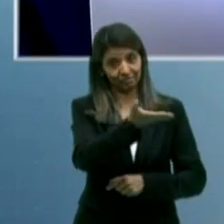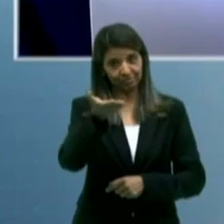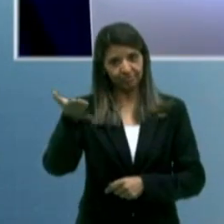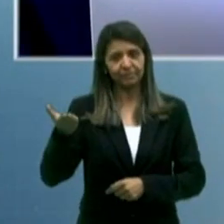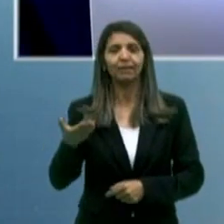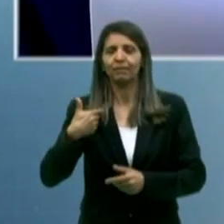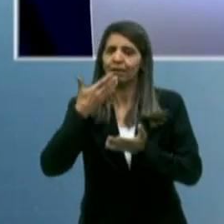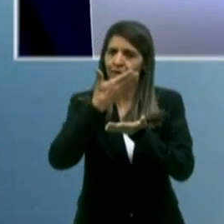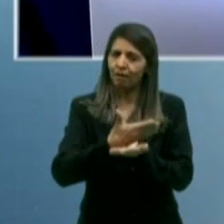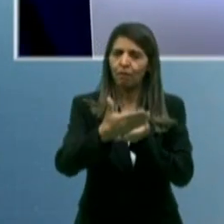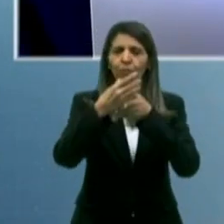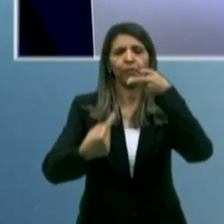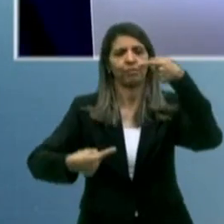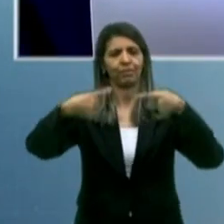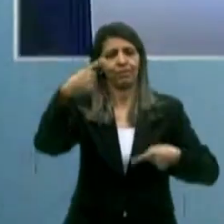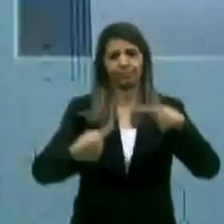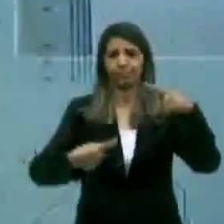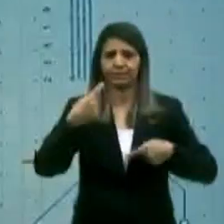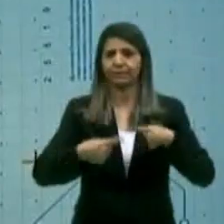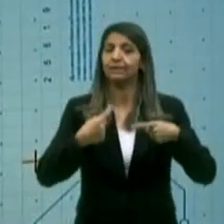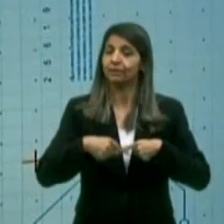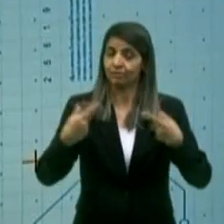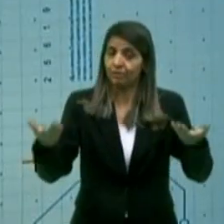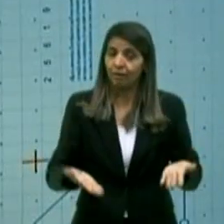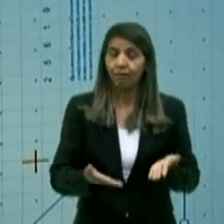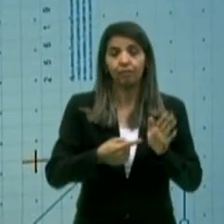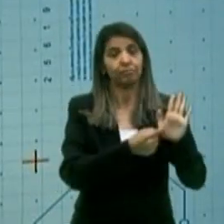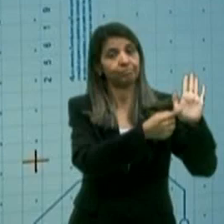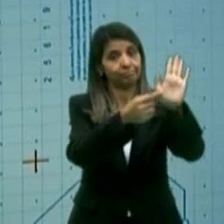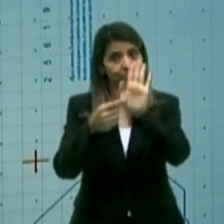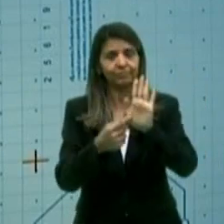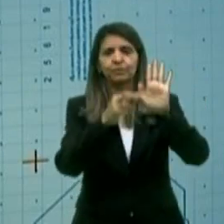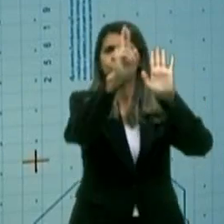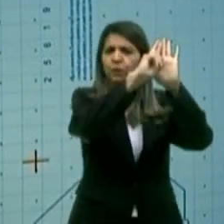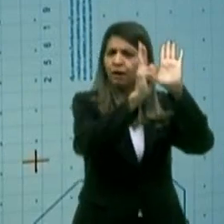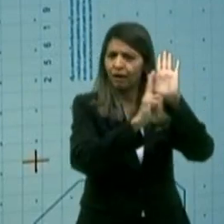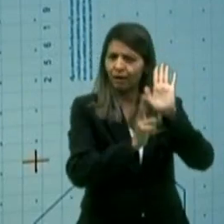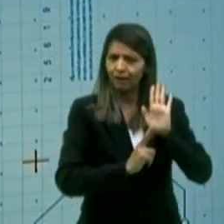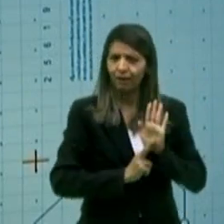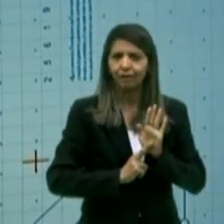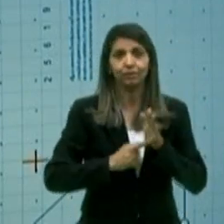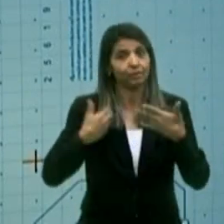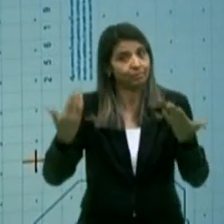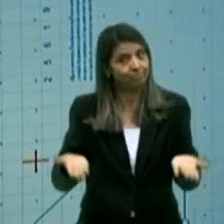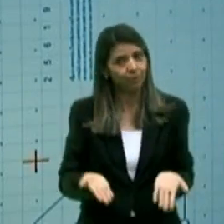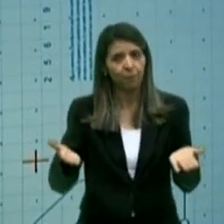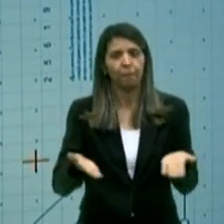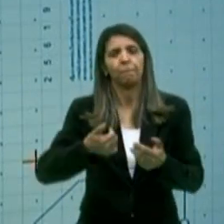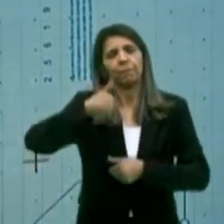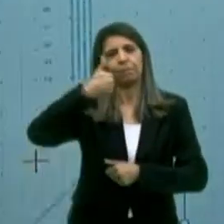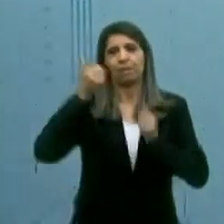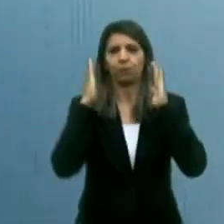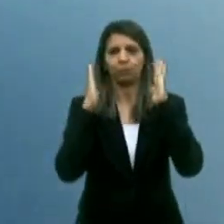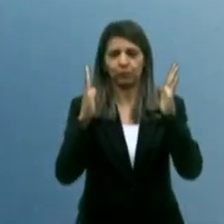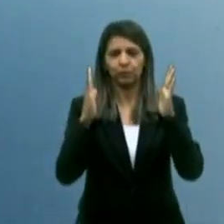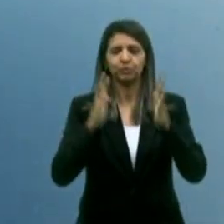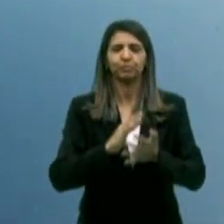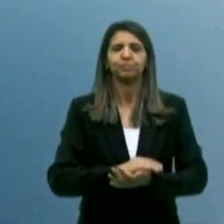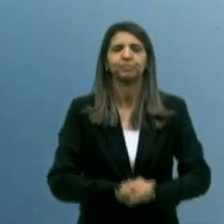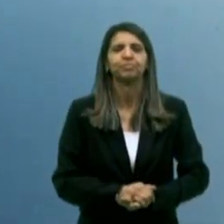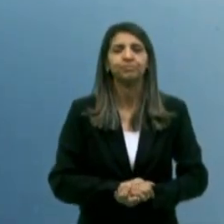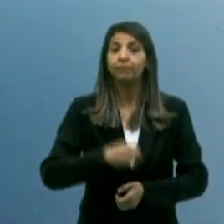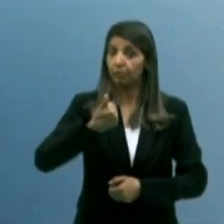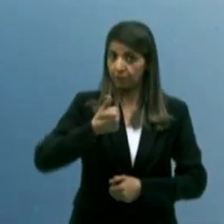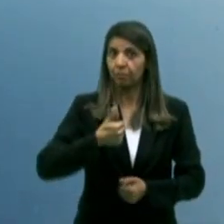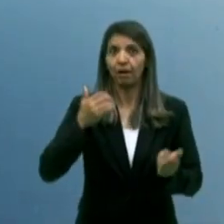início ao debate, nós vamos conhecer primeiro as regras, as regras deste primeiro bloco, veja. Neste primeiro